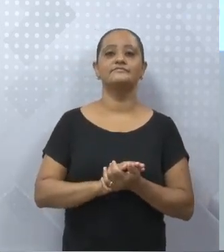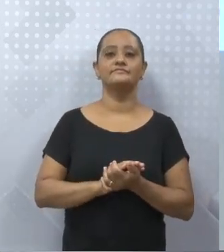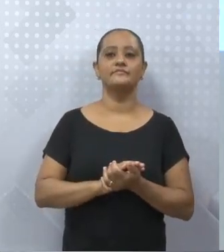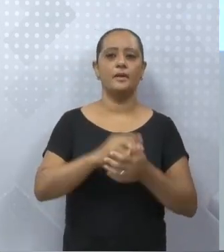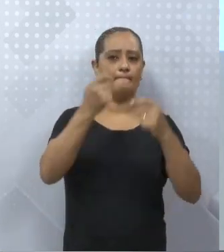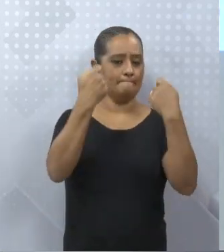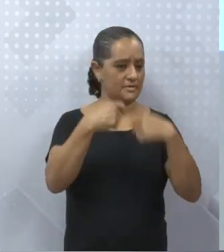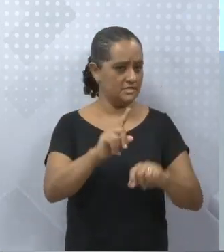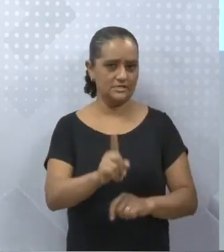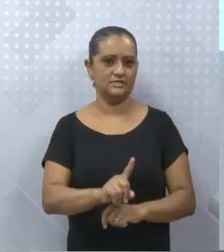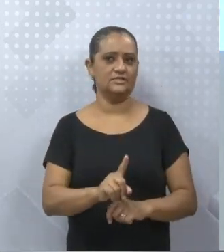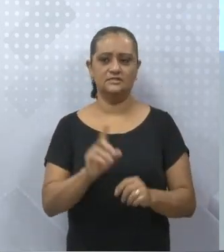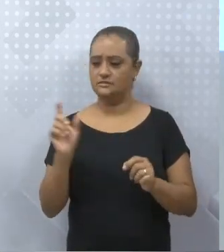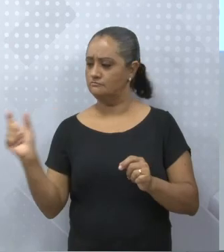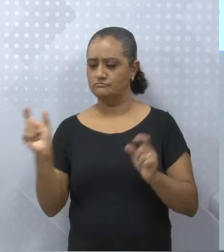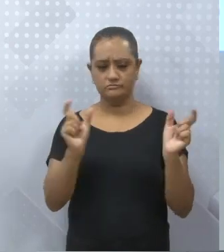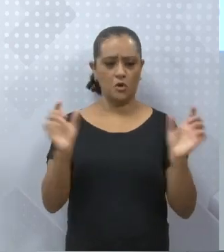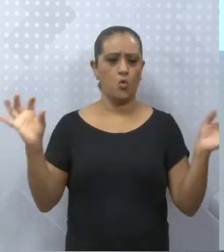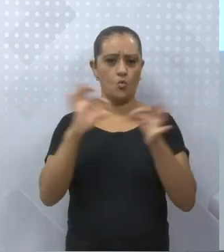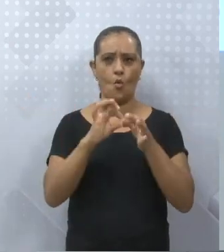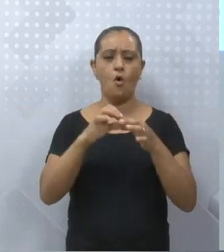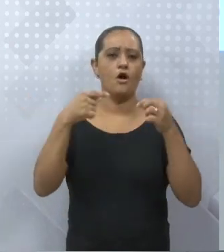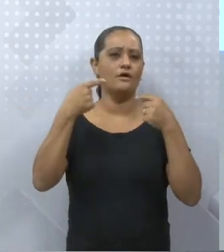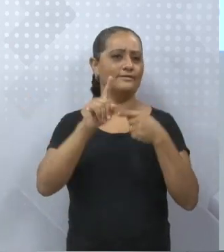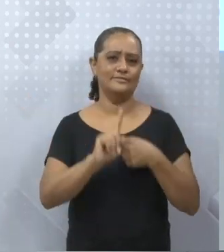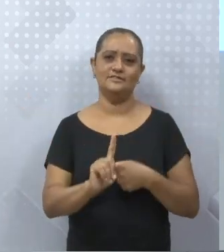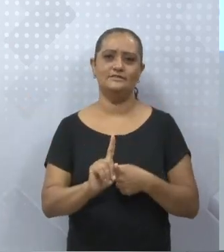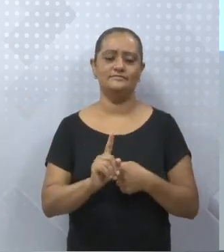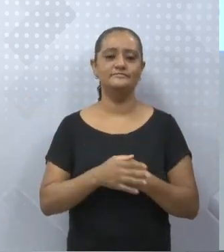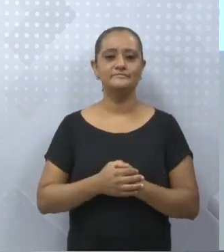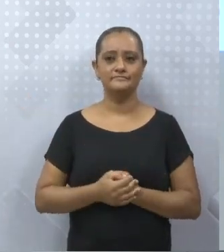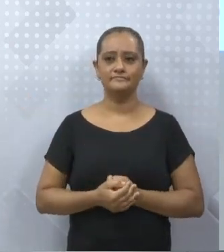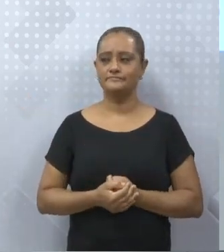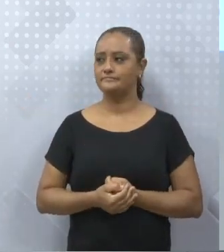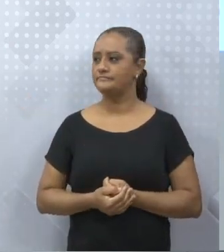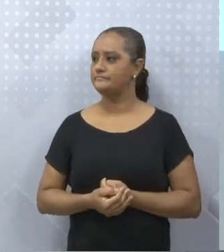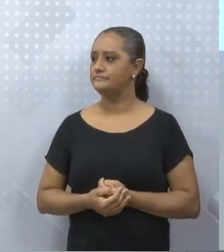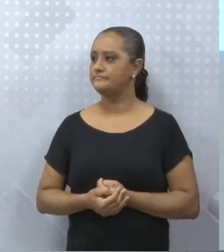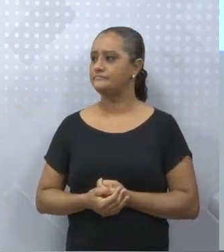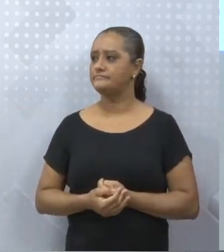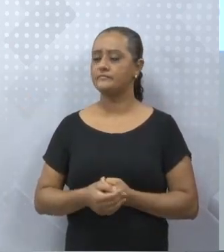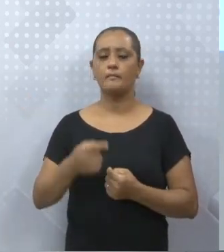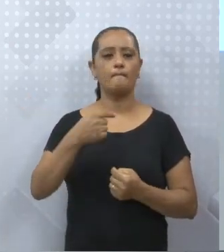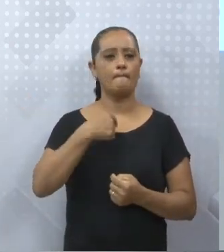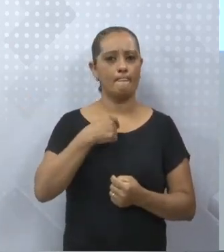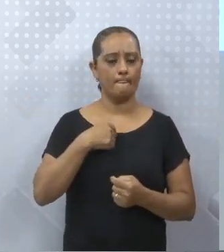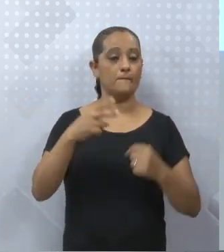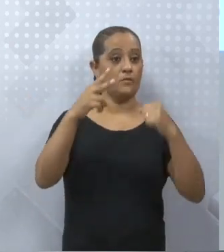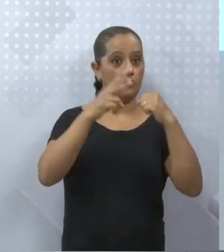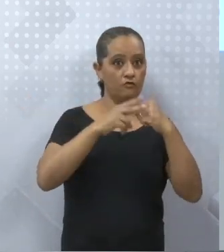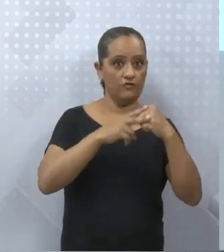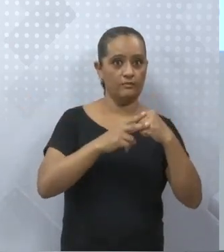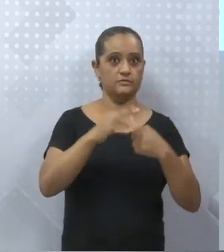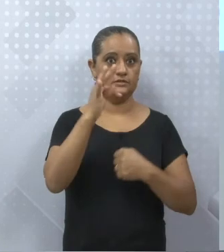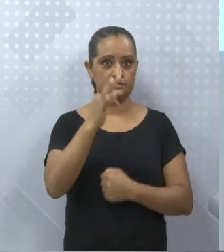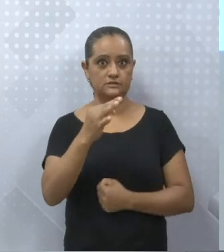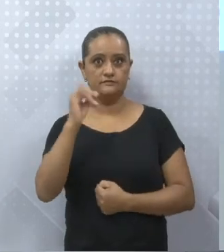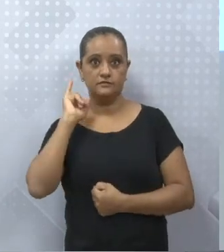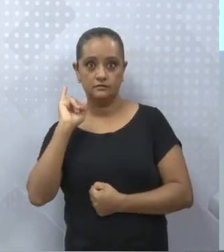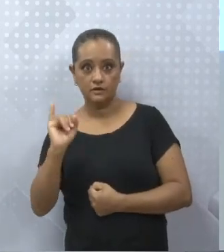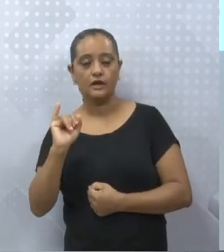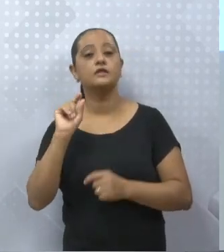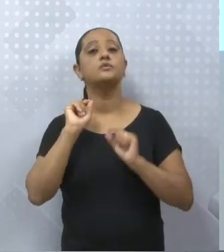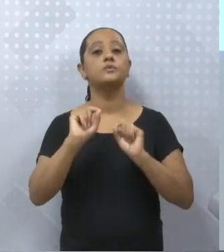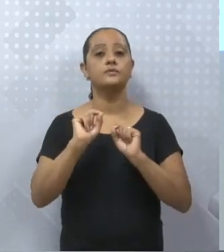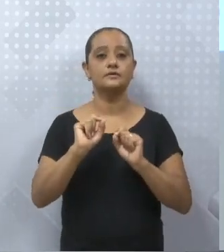complemento. A ação, por si só, já está completa. O verbo transitivo indireto é aquele que eu faço a